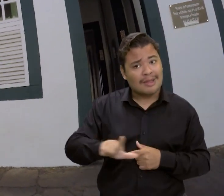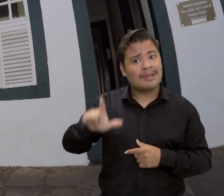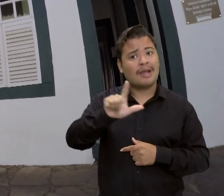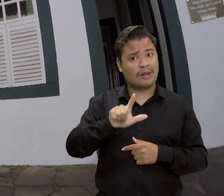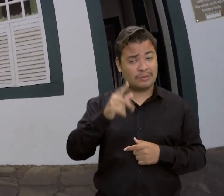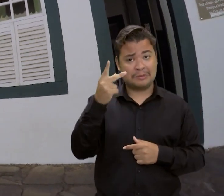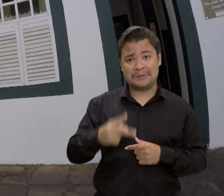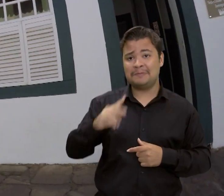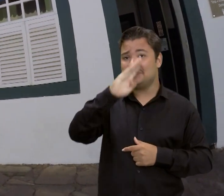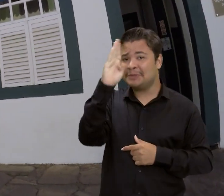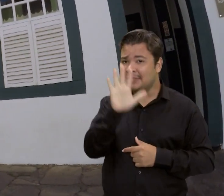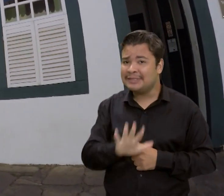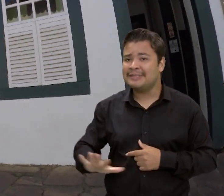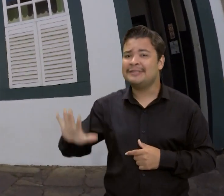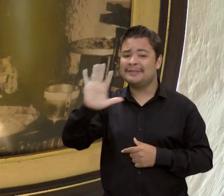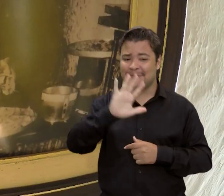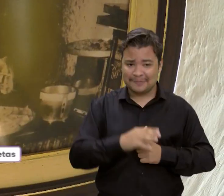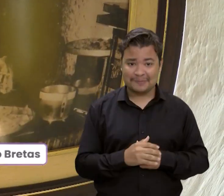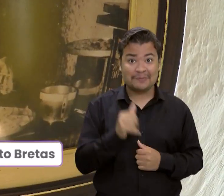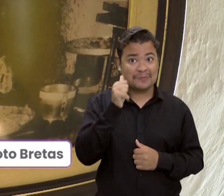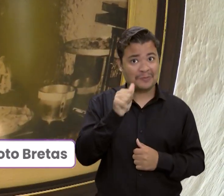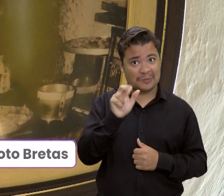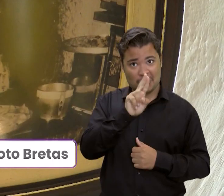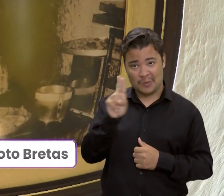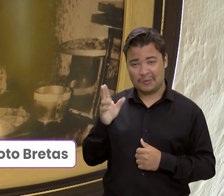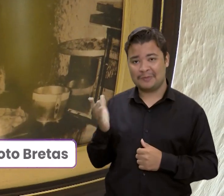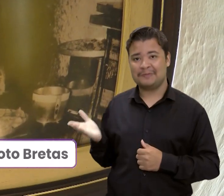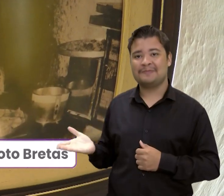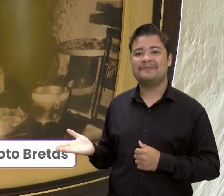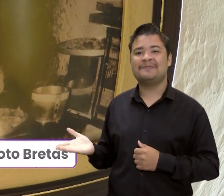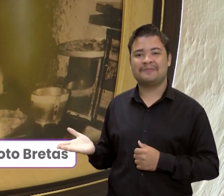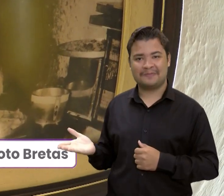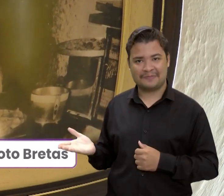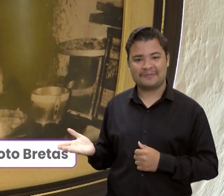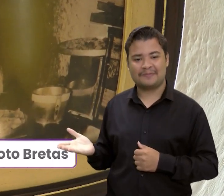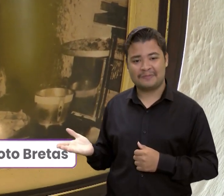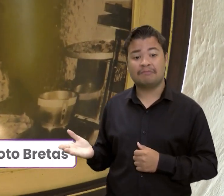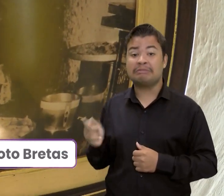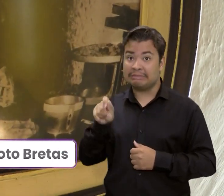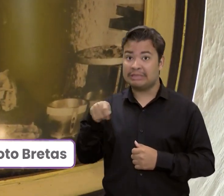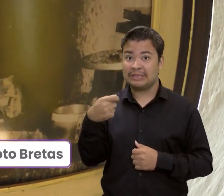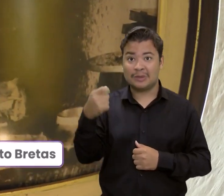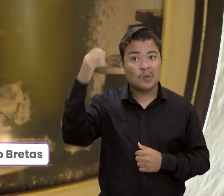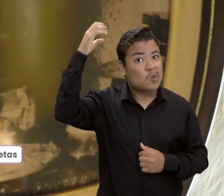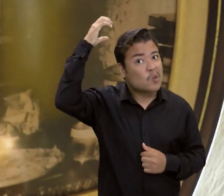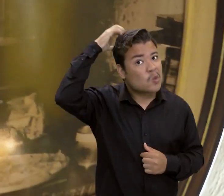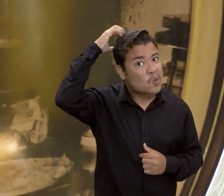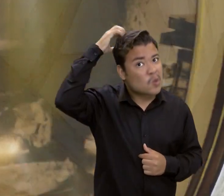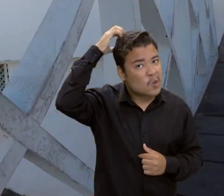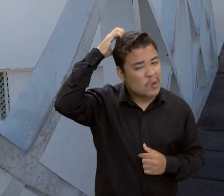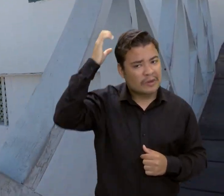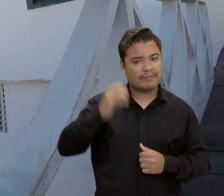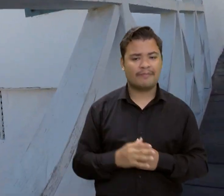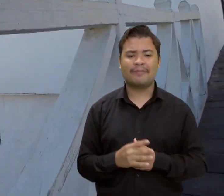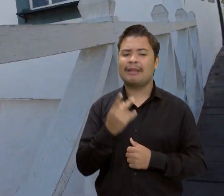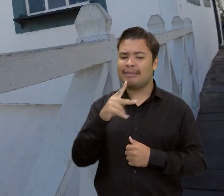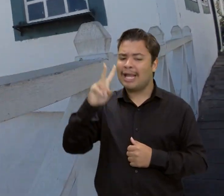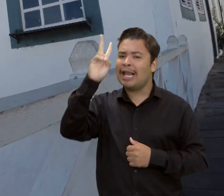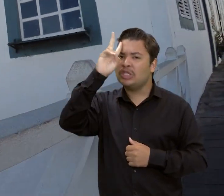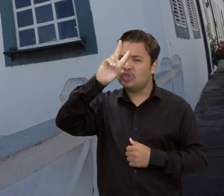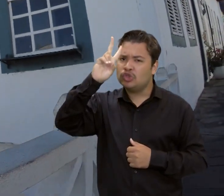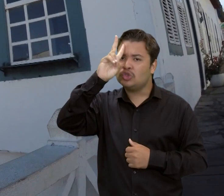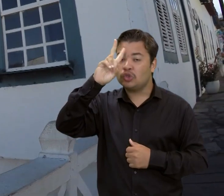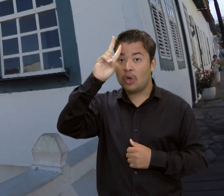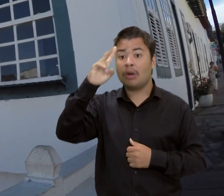para a literatura do país, Ana Lins dos Guimarães Peixoto Bretas, a Cora Coralina. Parte do